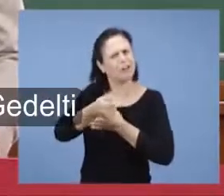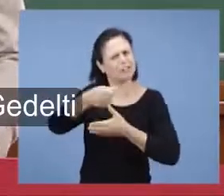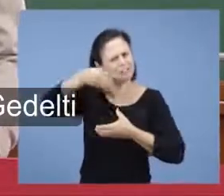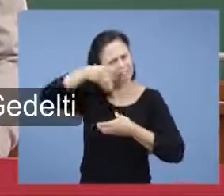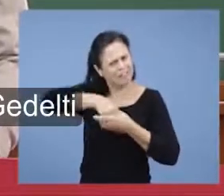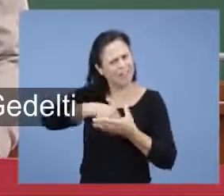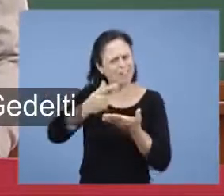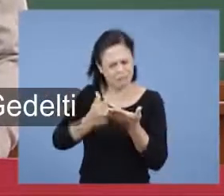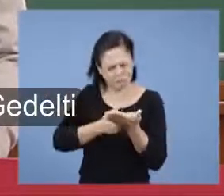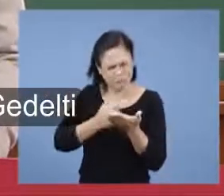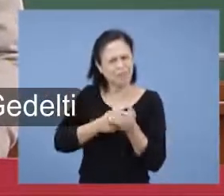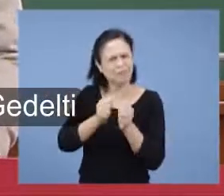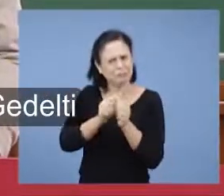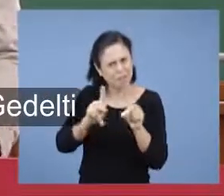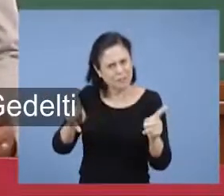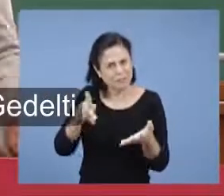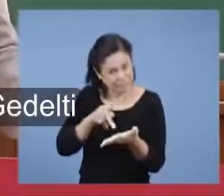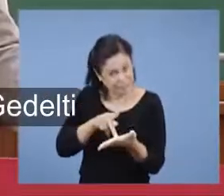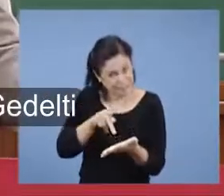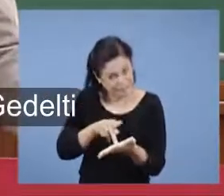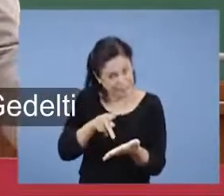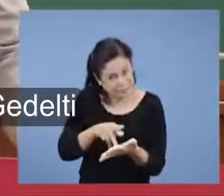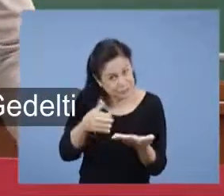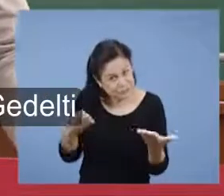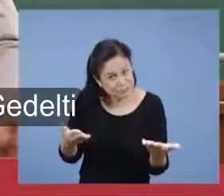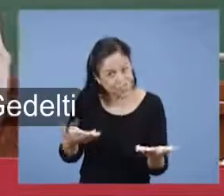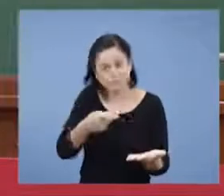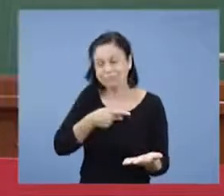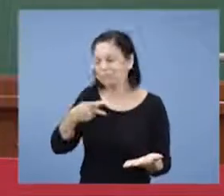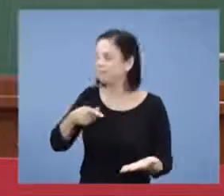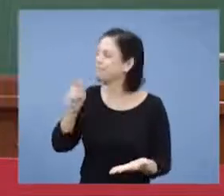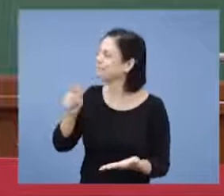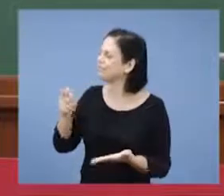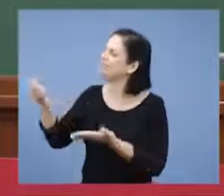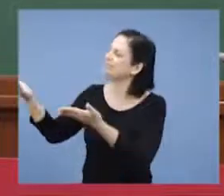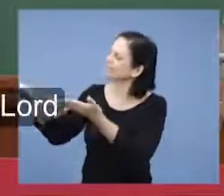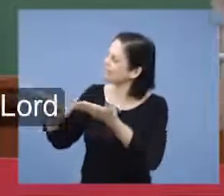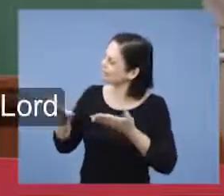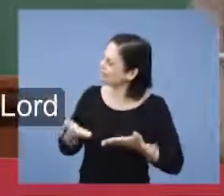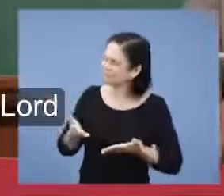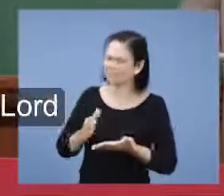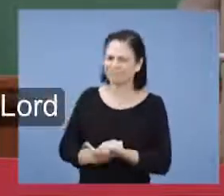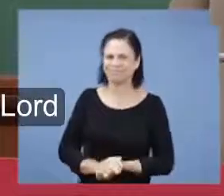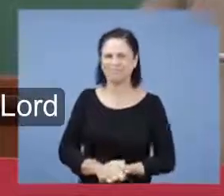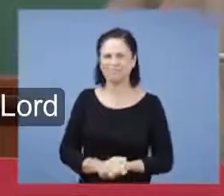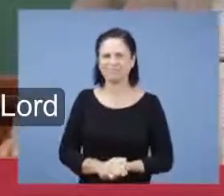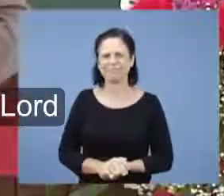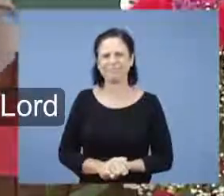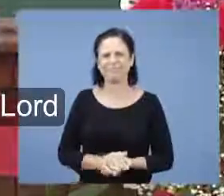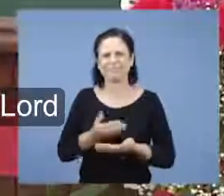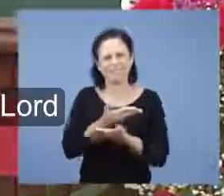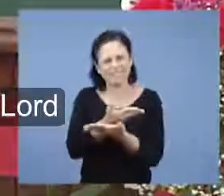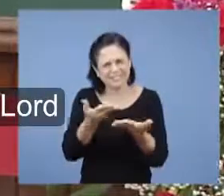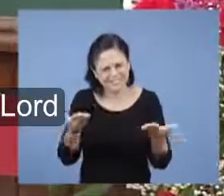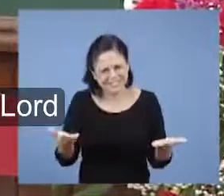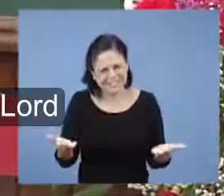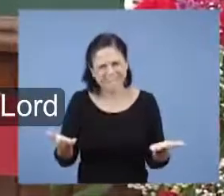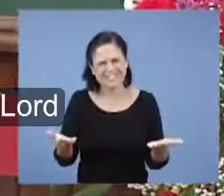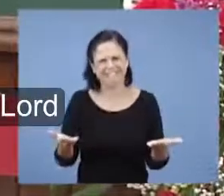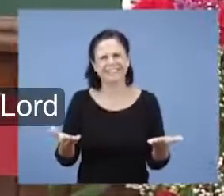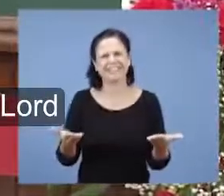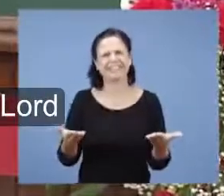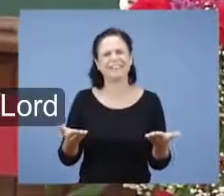com a palavra do Senhor. Pastor Gideuti, eu quero saudar os irmãos com